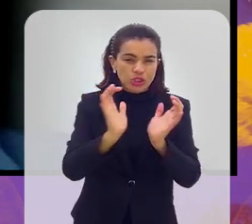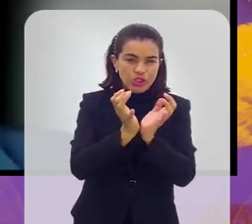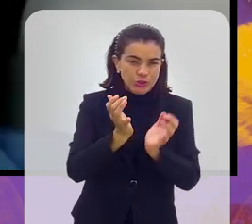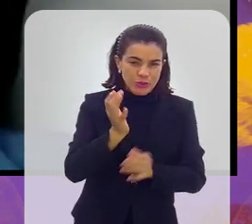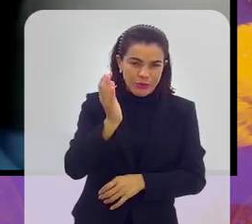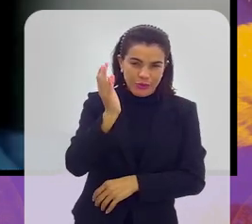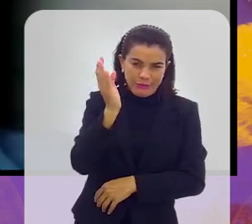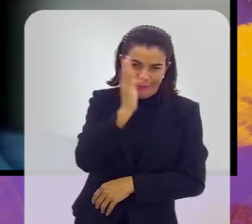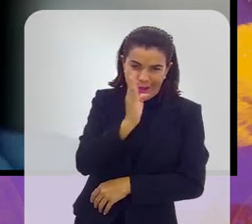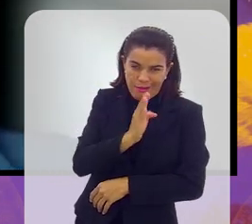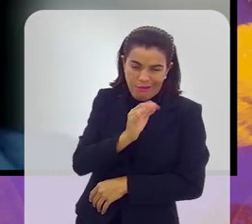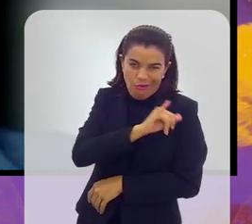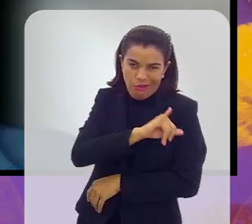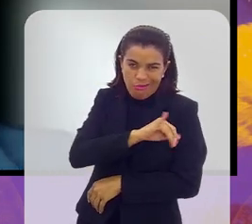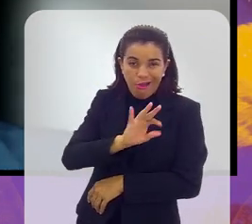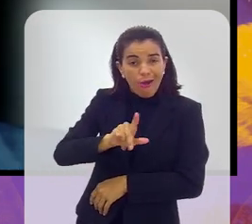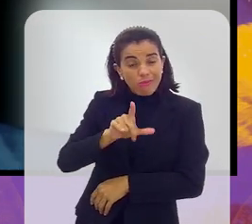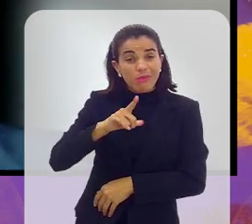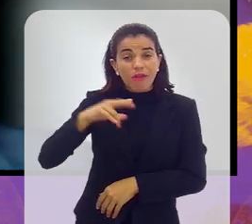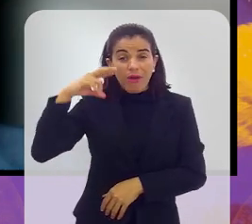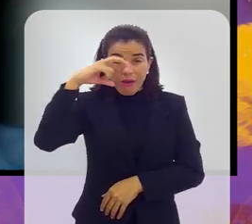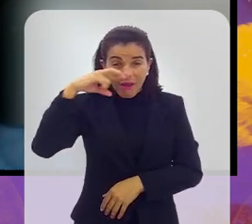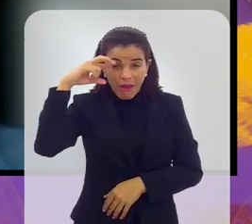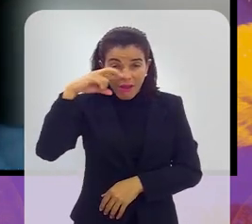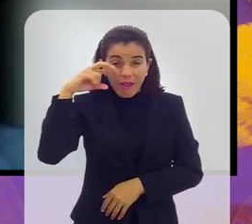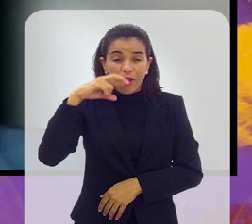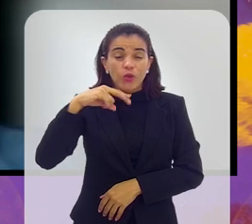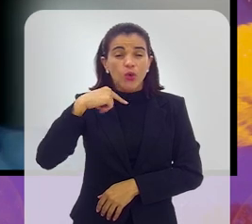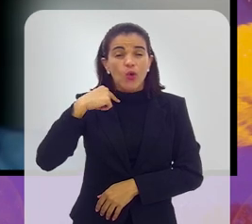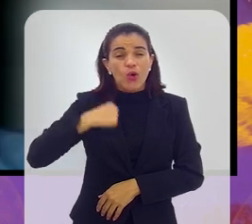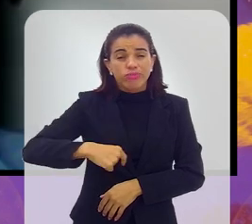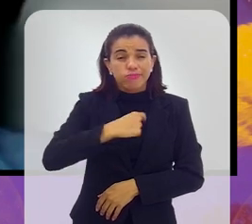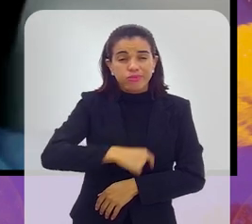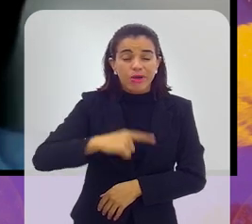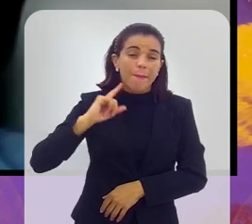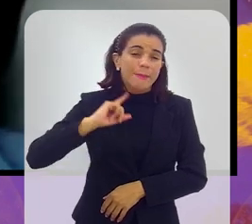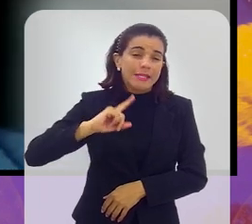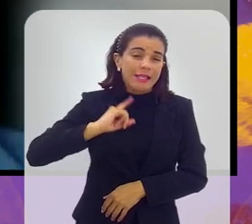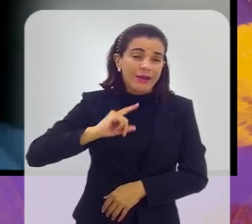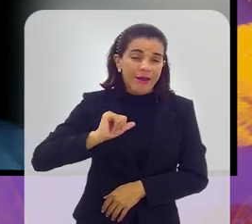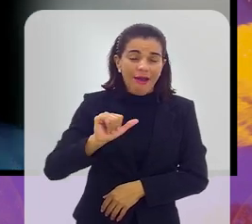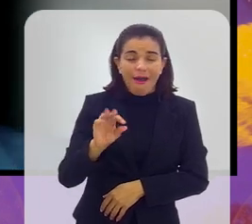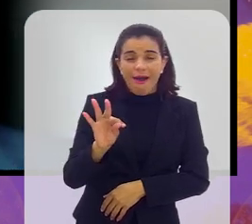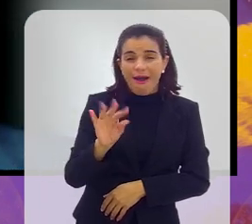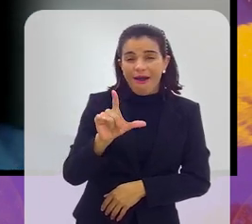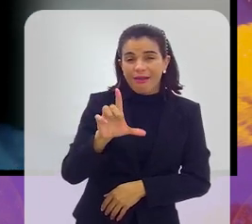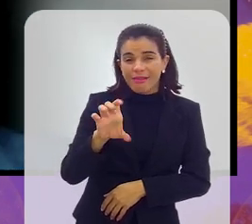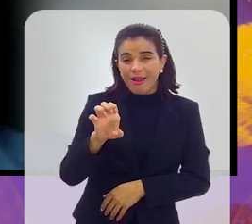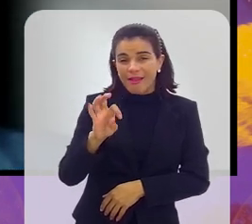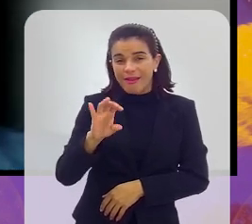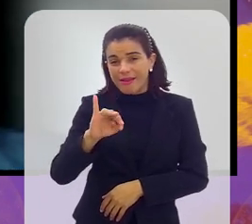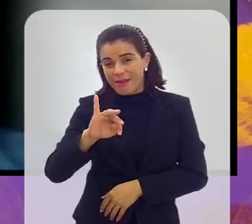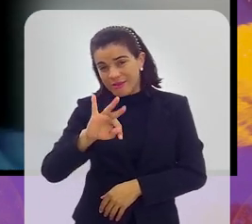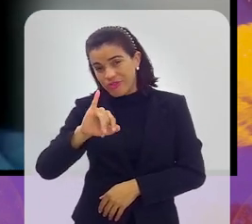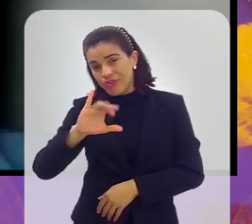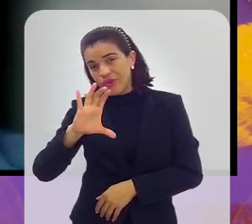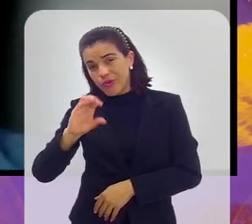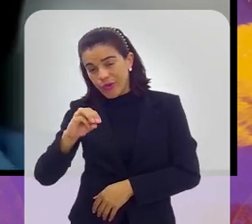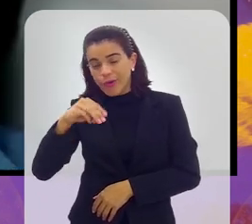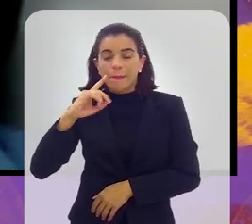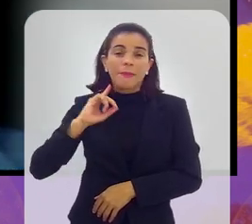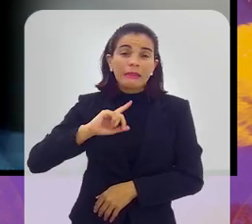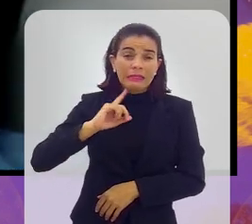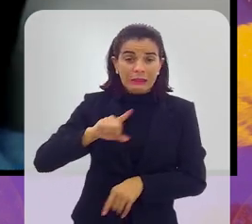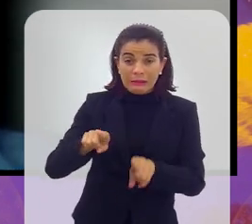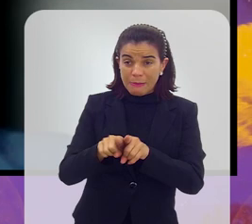mas também esse ano, por exemplo, tivemos olheiros do Atlético Mineiro lá, acompanhando os jogos, então não é uma coisa que fica só presa no Rio de Janeiro,